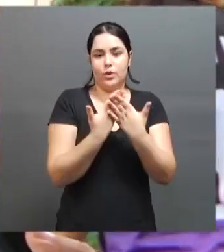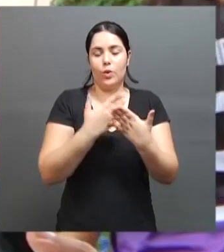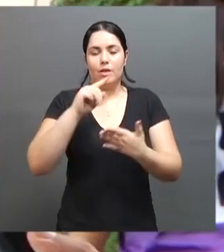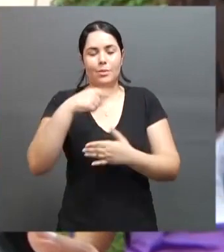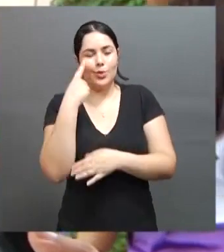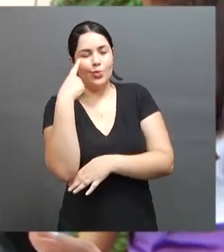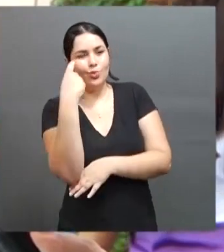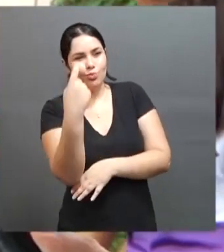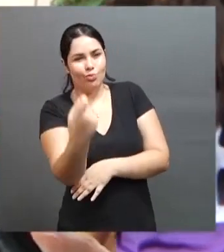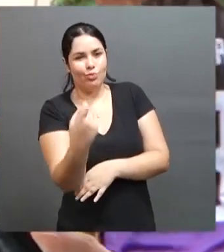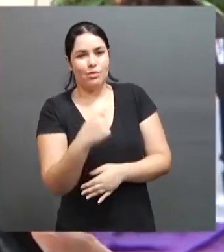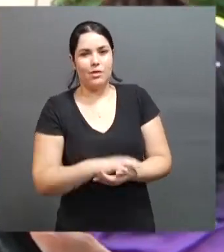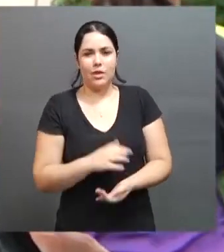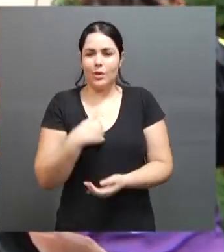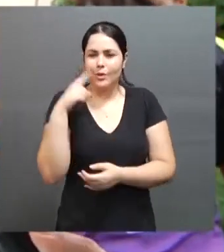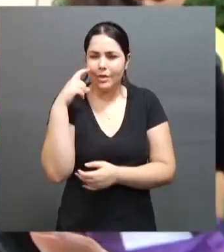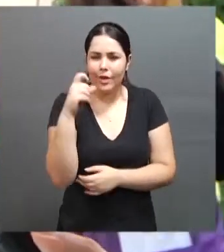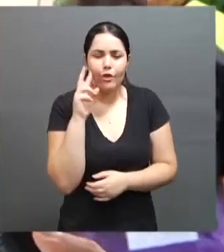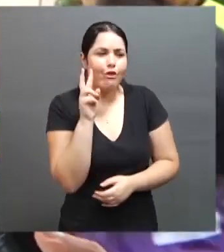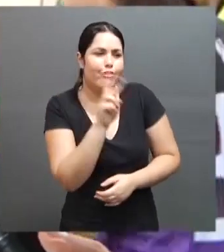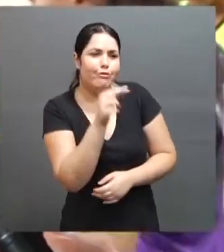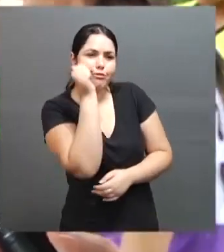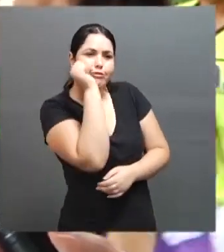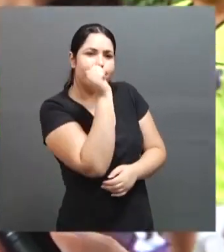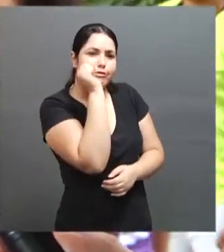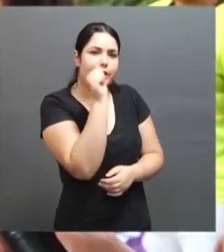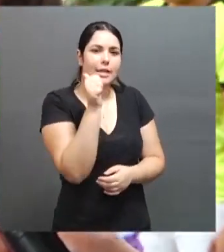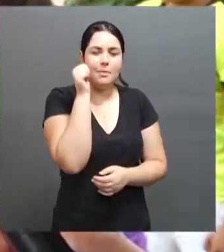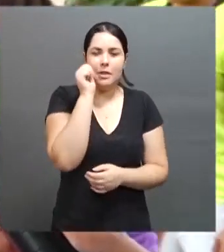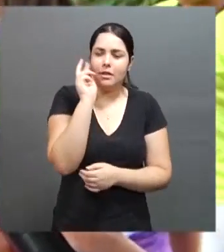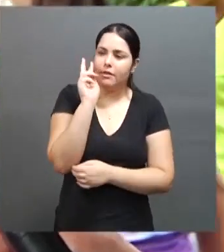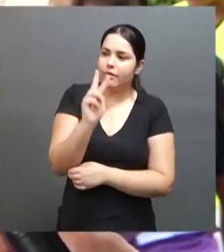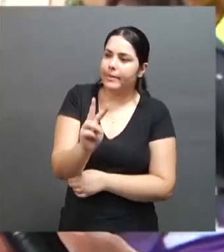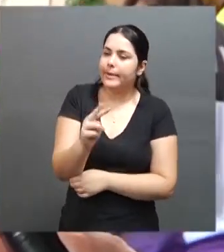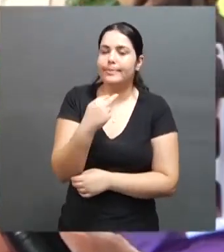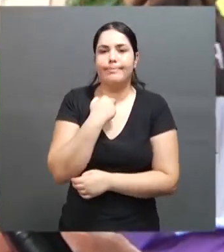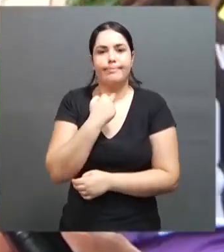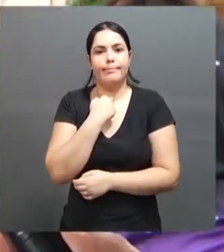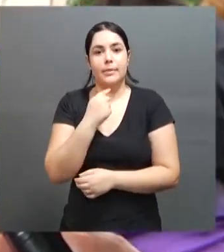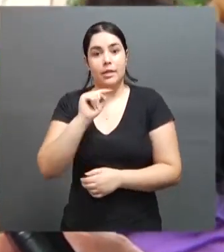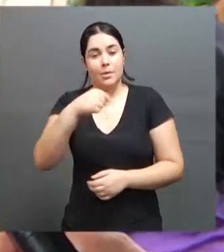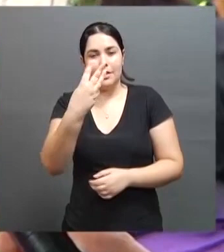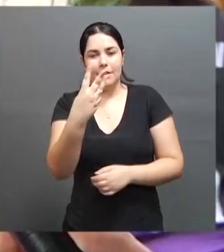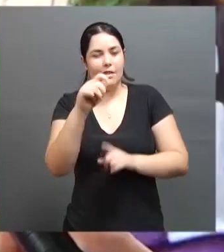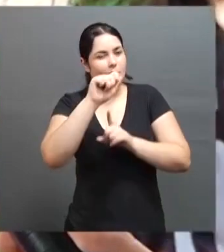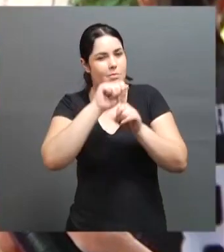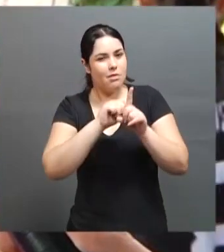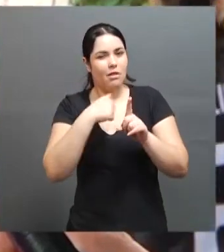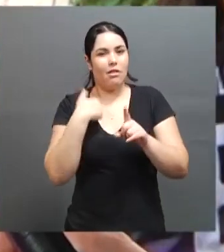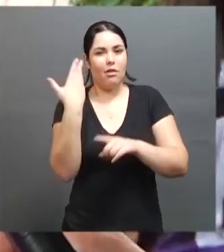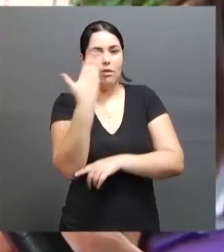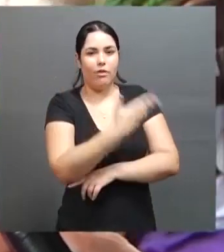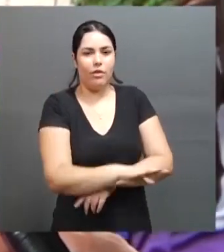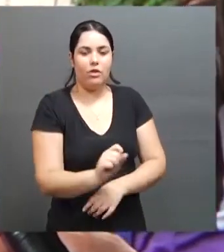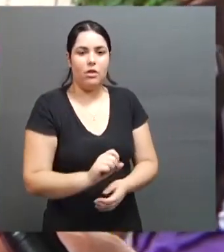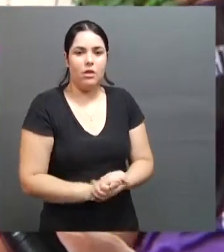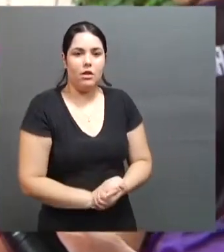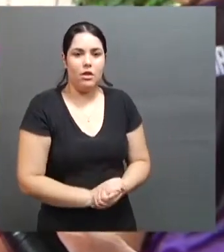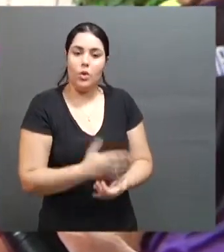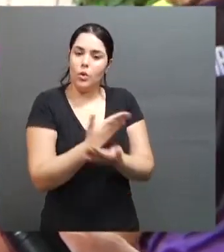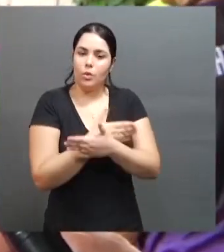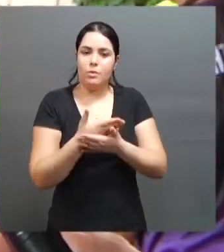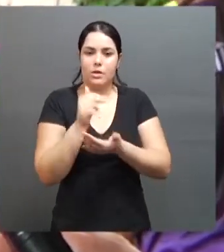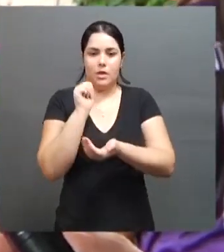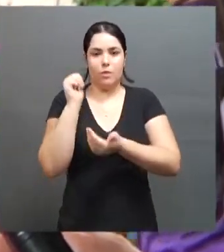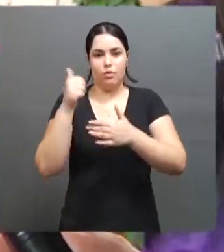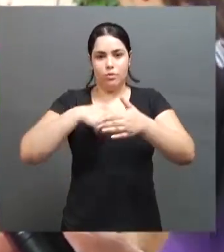assim, fiquei muito interessada, eu via as meninas vindo, mas não podia jogar. Aí depois de uns três meses que eu estava vindo frequentemente, vendo as meninas jogar, eu comecei a jogar. Só